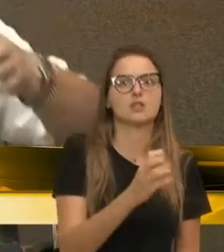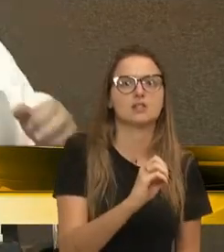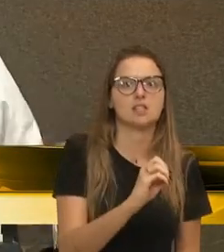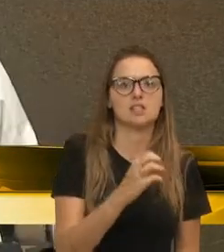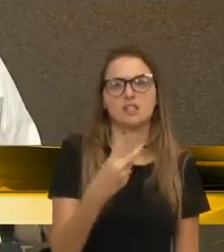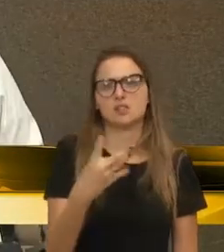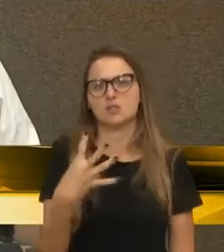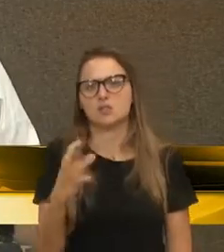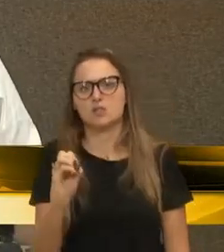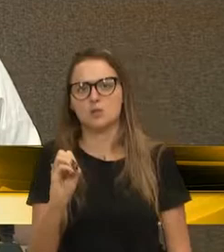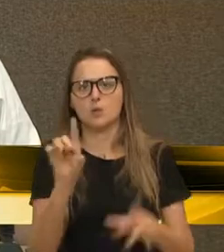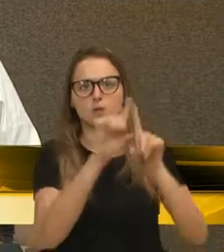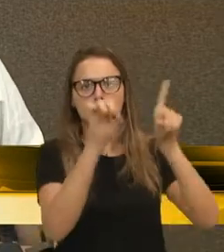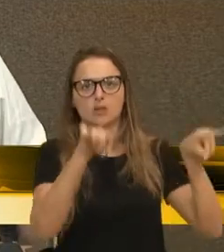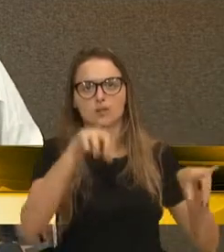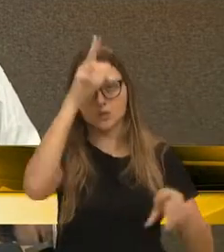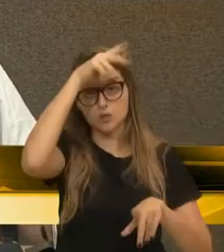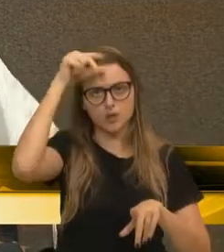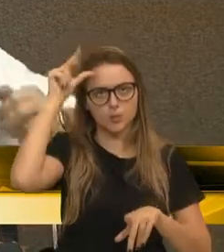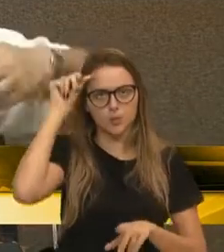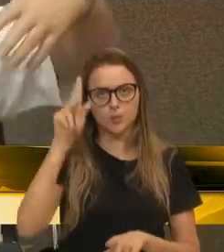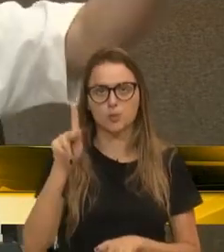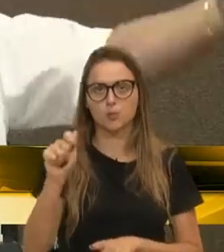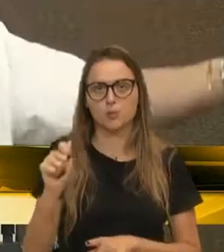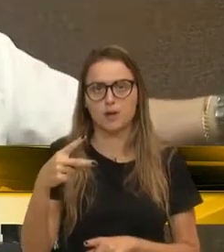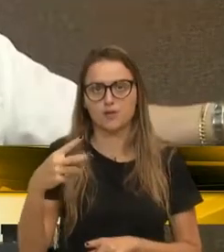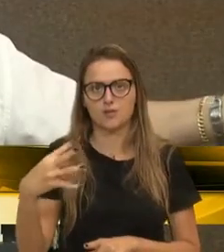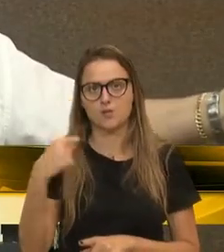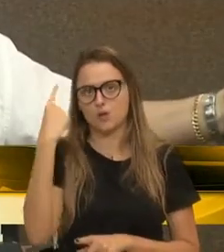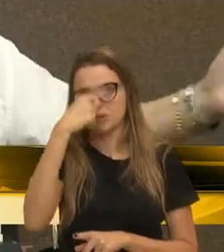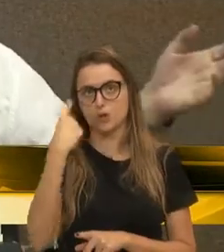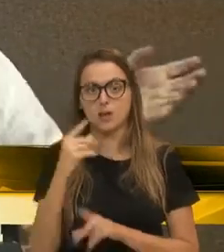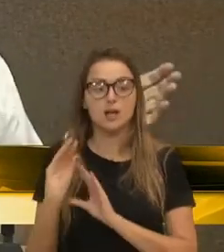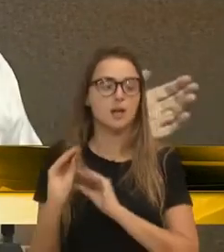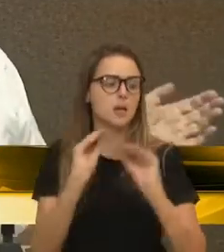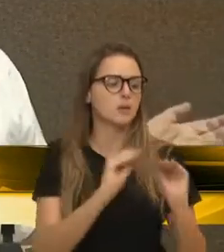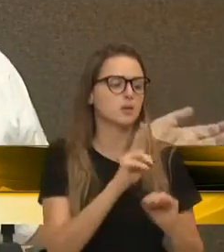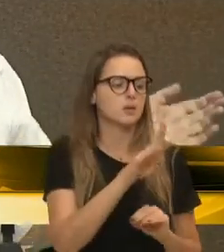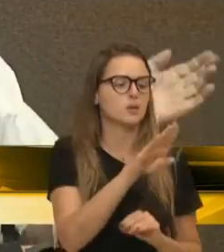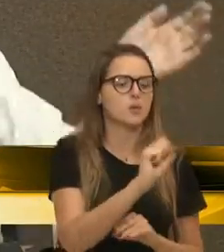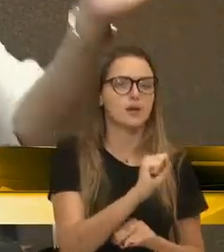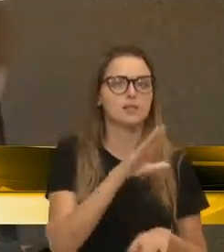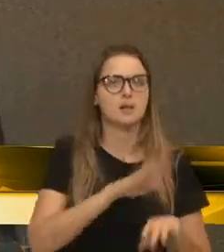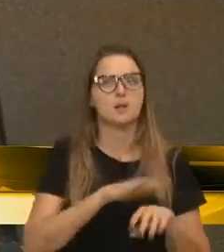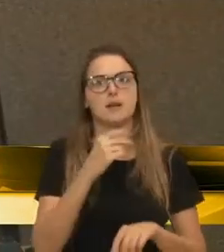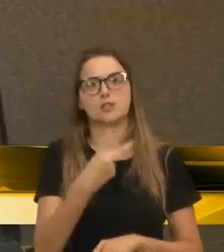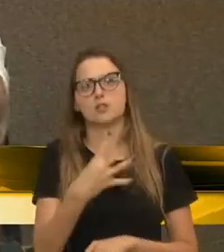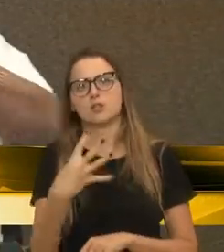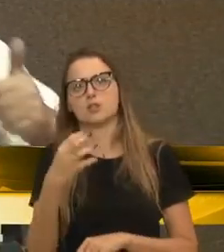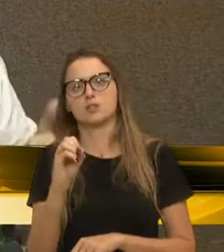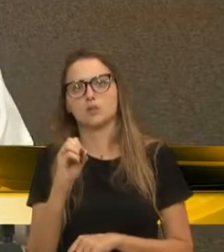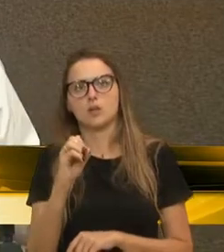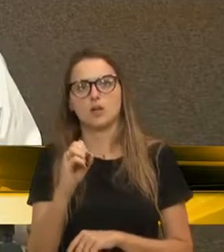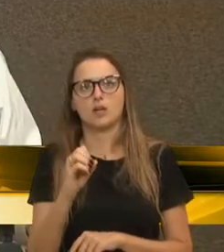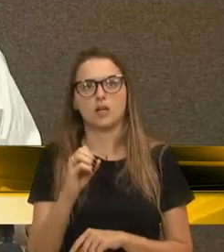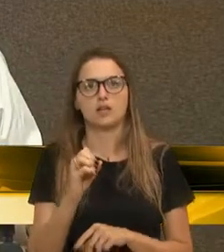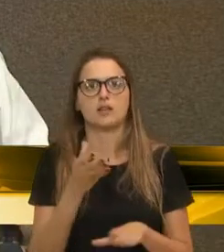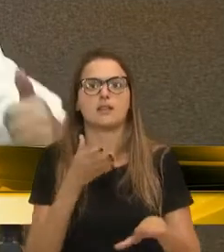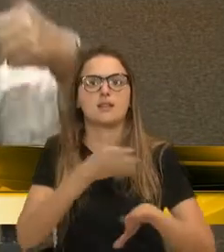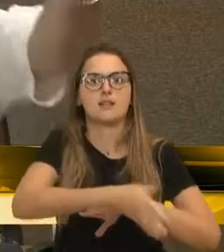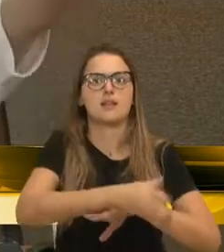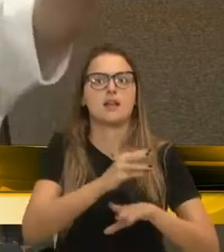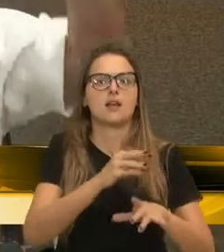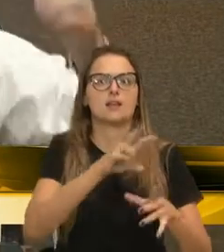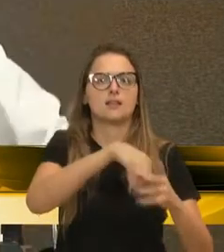240 servidores do pronto atendimento, e bota para as UBS, aí você bota mais 240 para dentro da